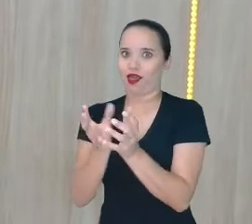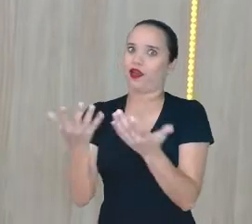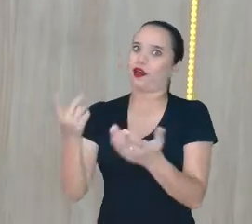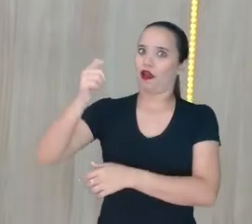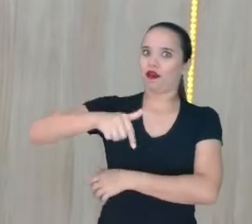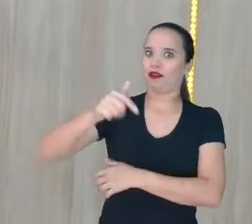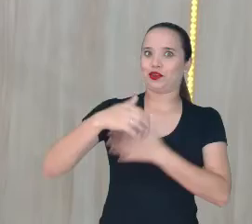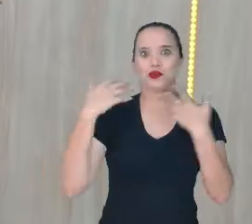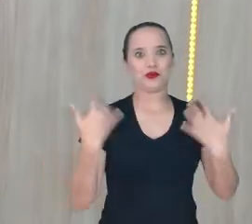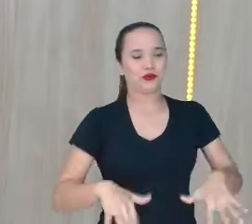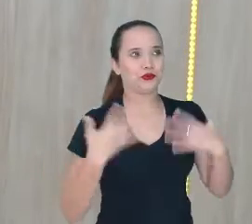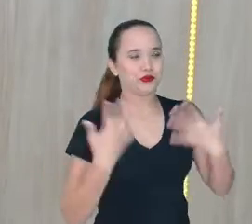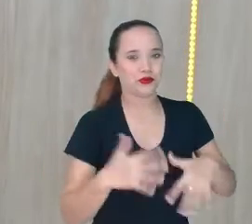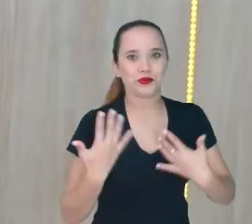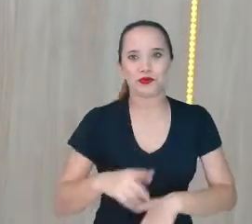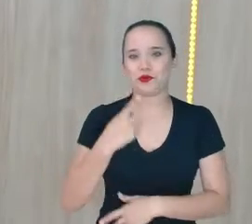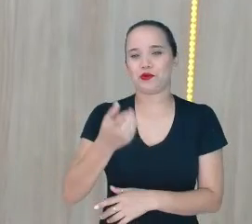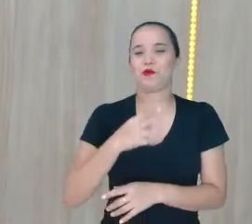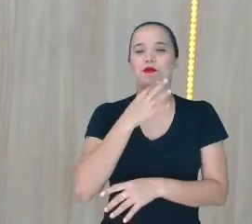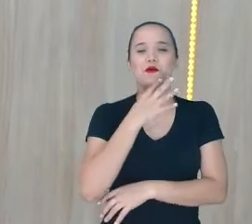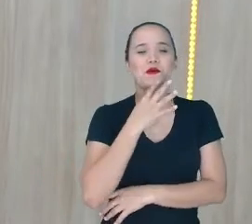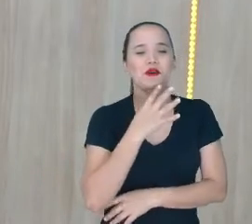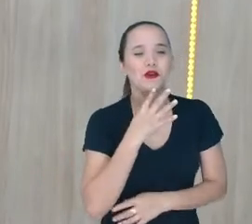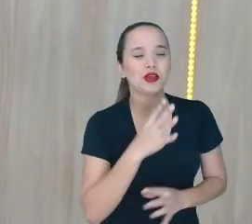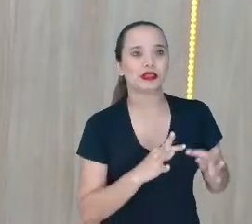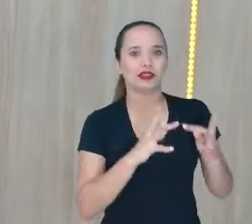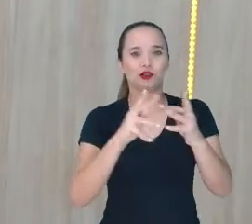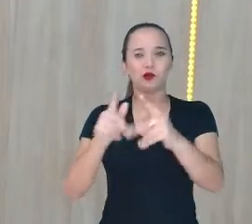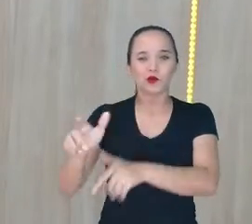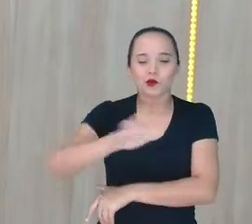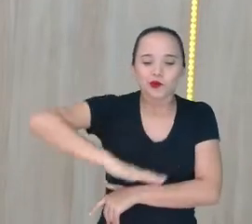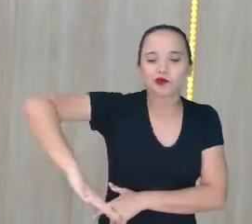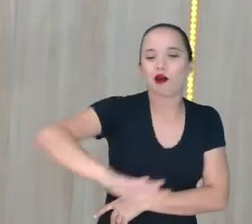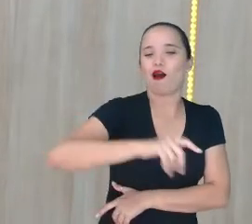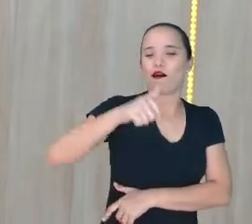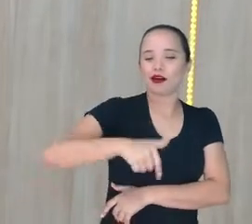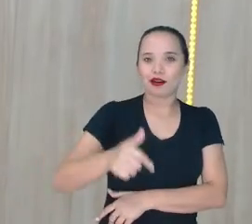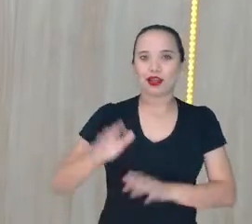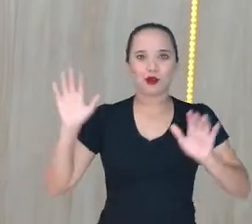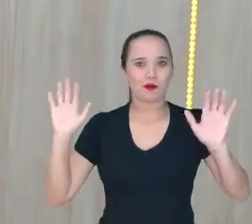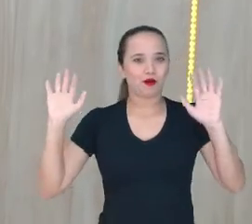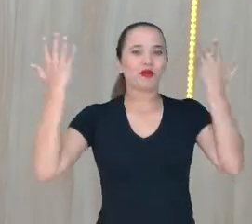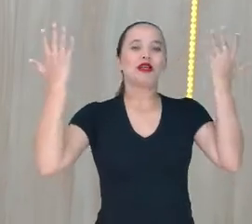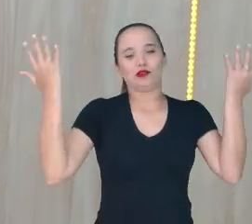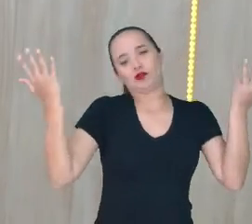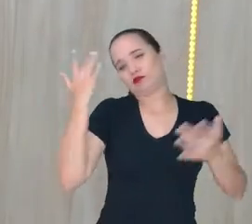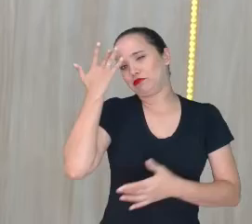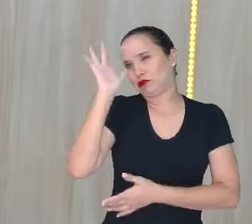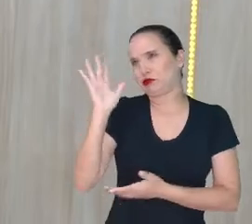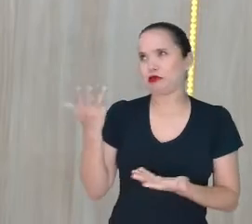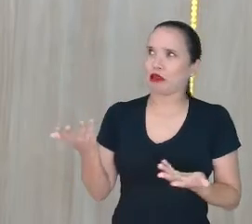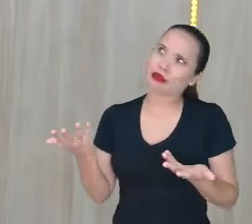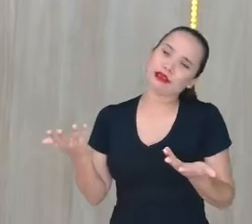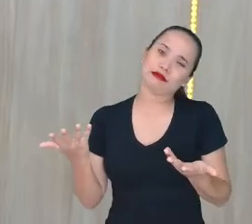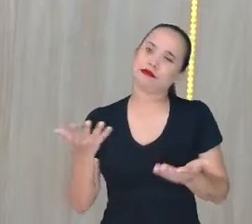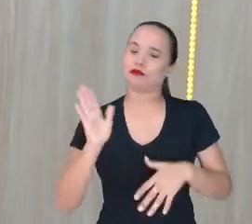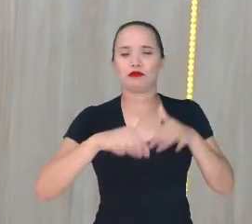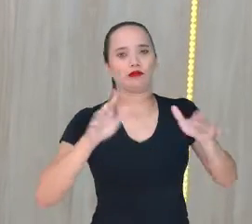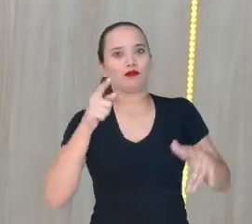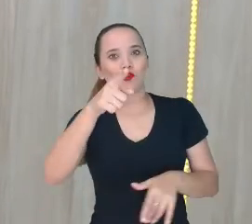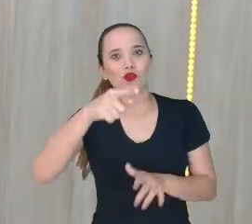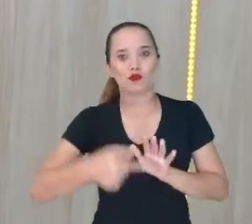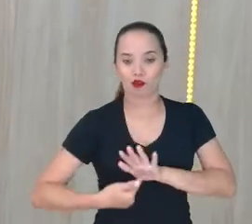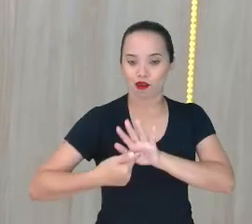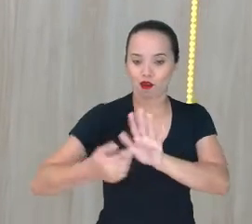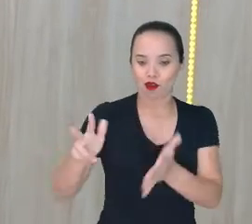Traz a turma toda Conhece os estúdios Conhece aqui os professores A festa né? Quem sabe Nena aparece aqui junto comigo Você